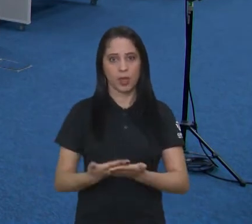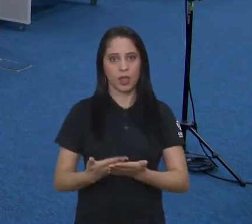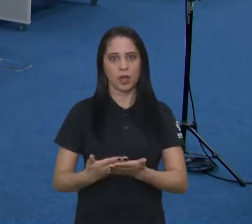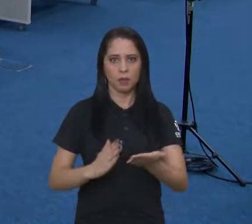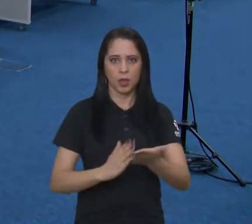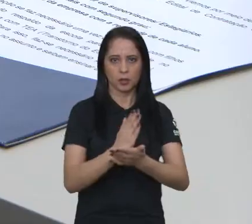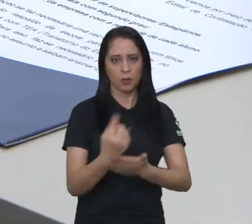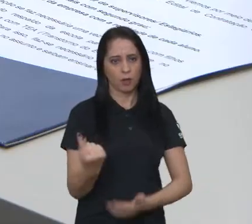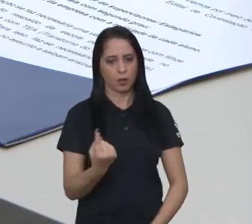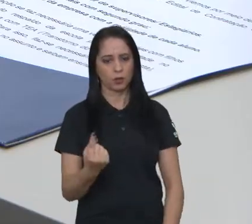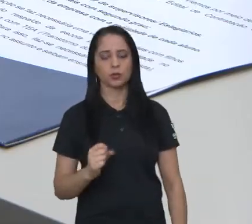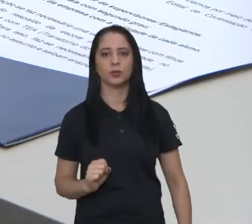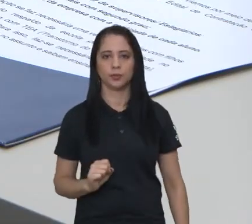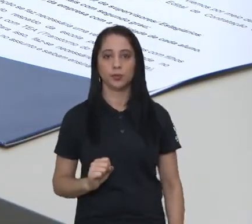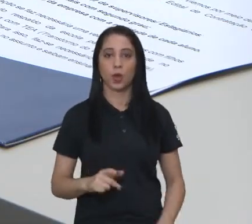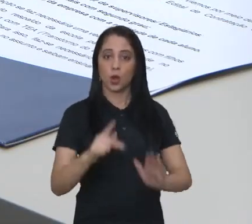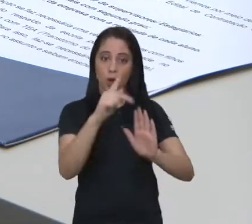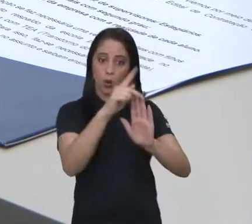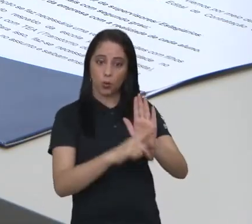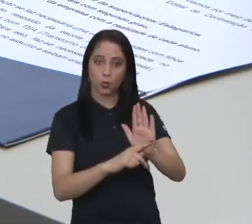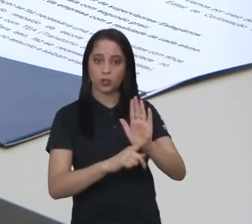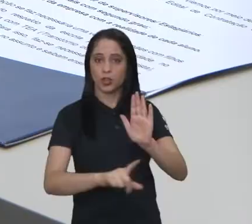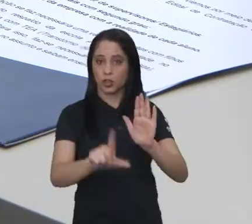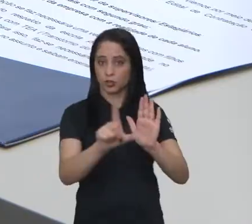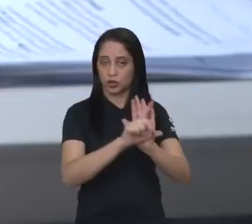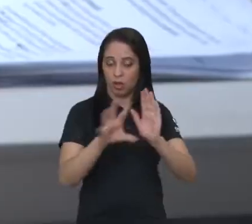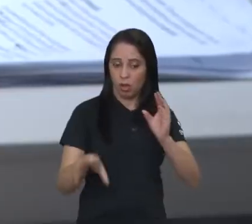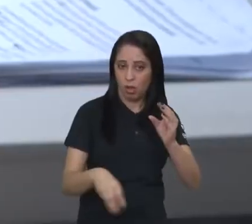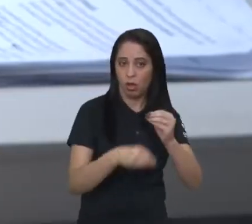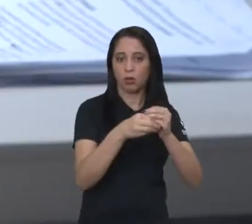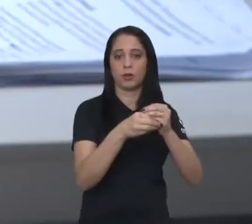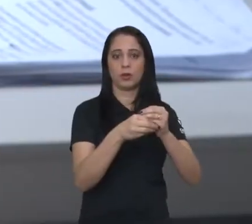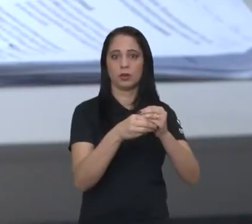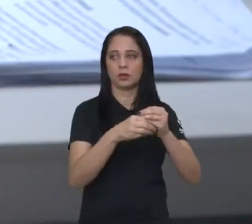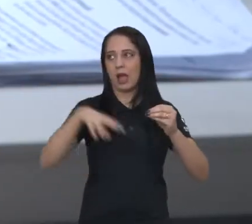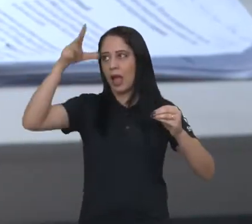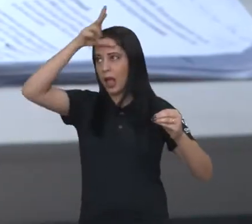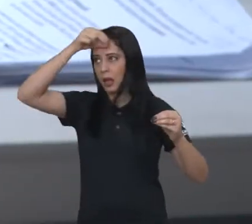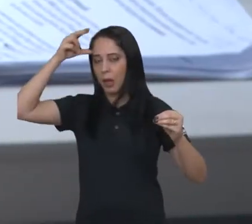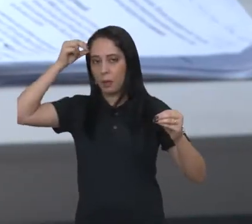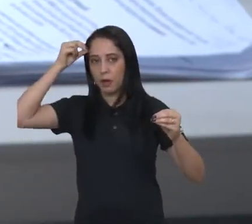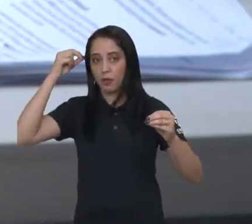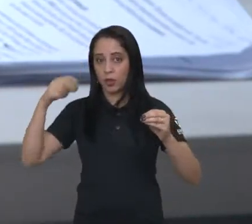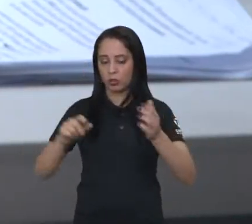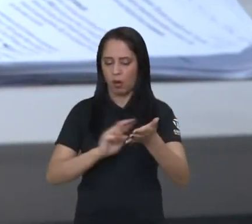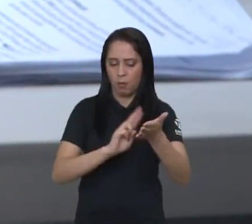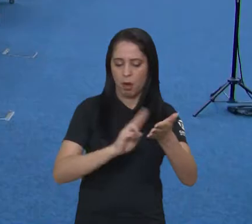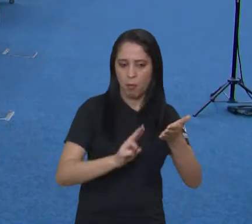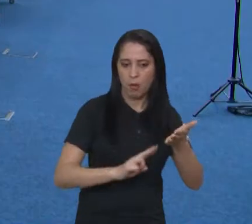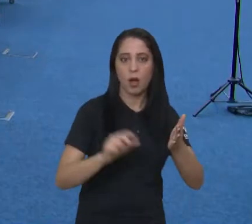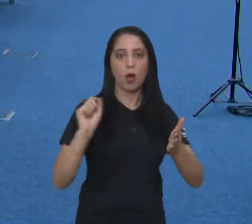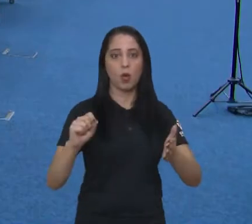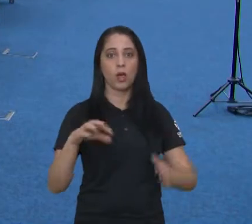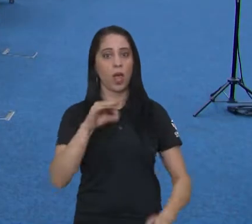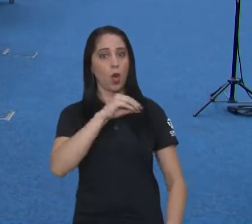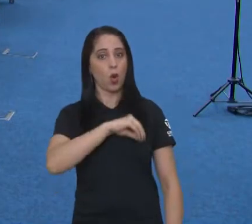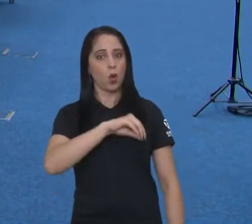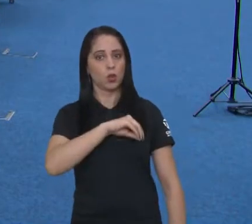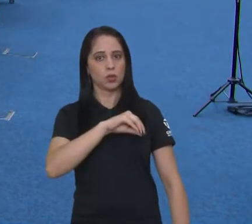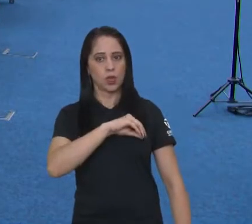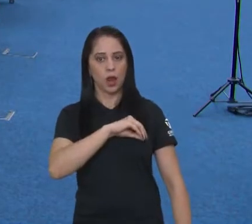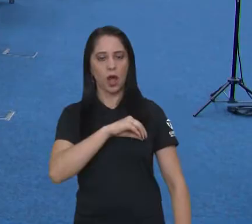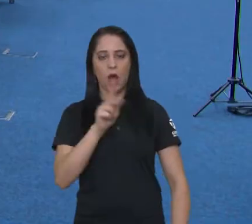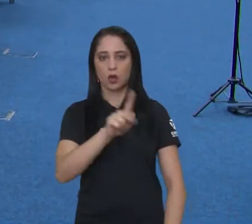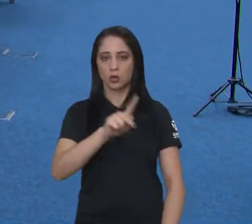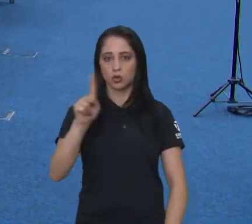requerimento. Uma das matérias é o projeto de lei complementar encaminhado pela Prefeitura, que adota o piso